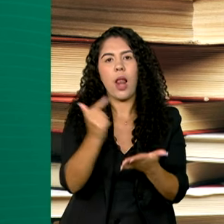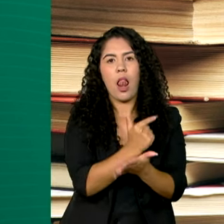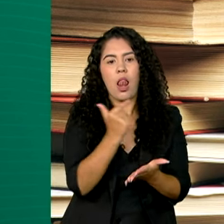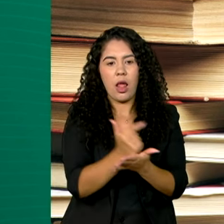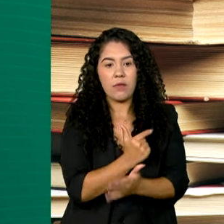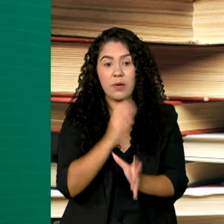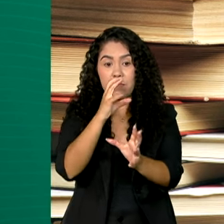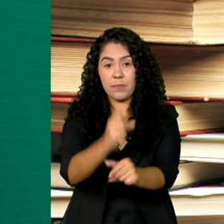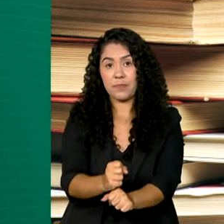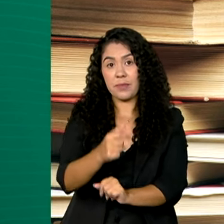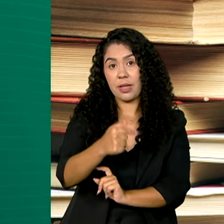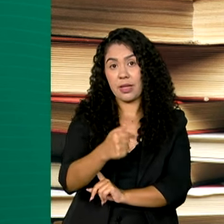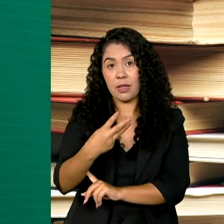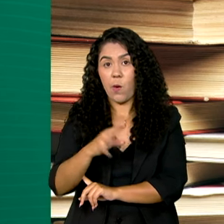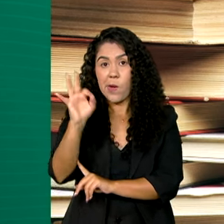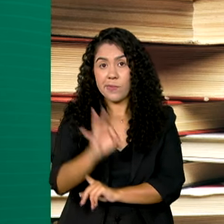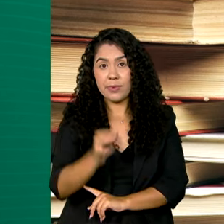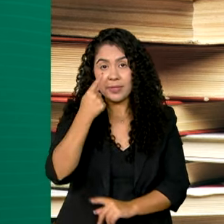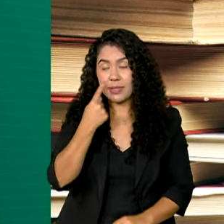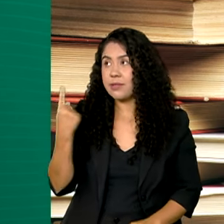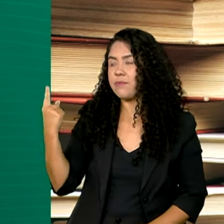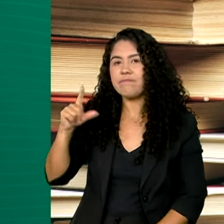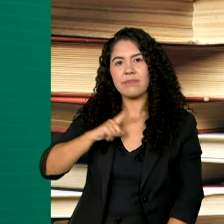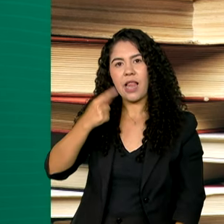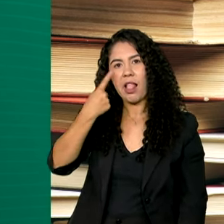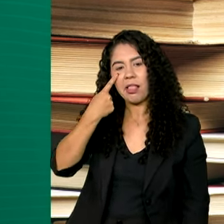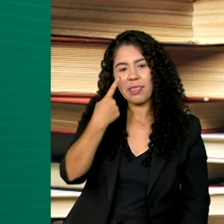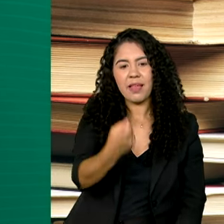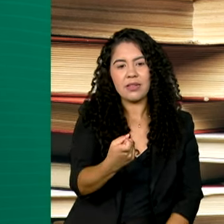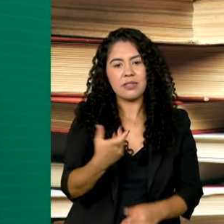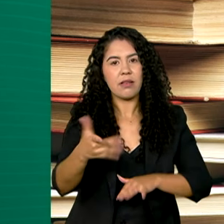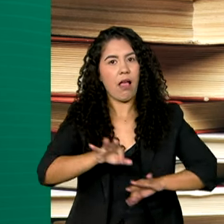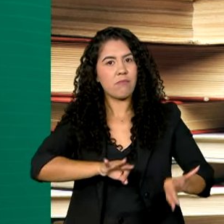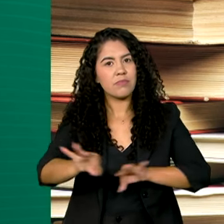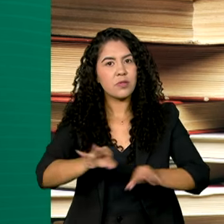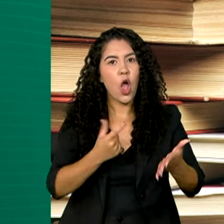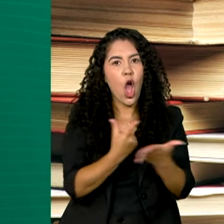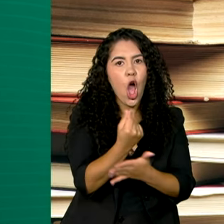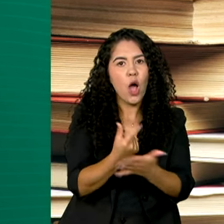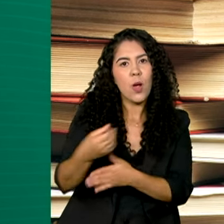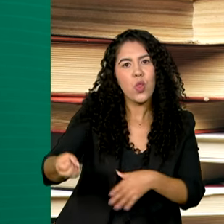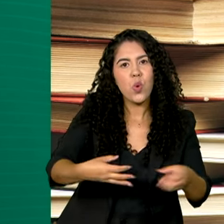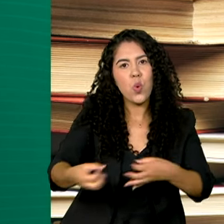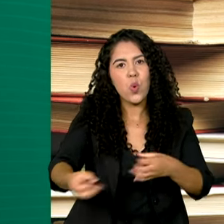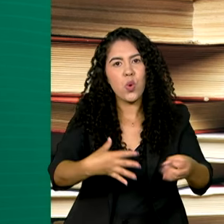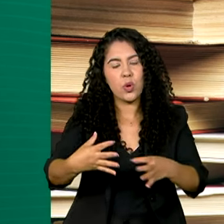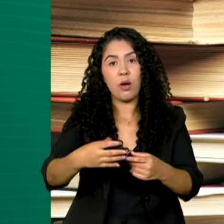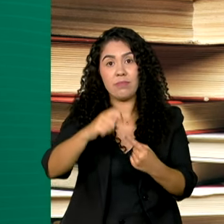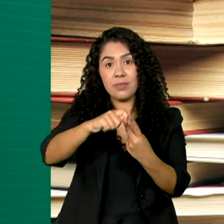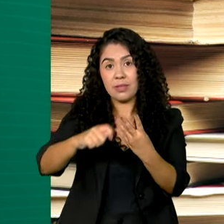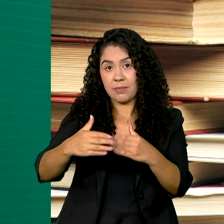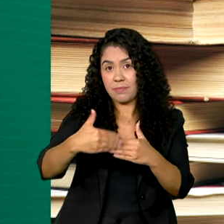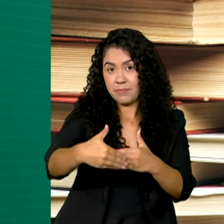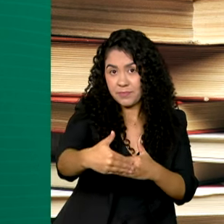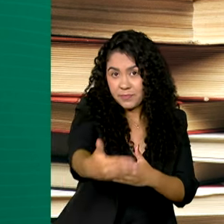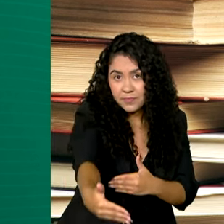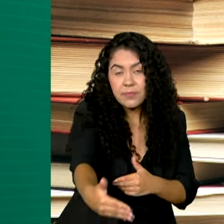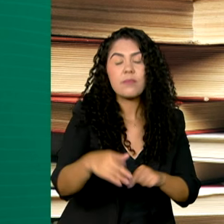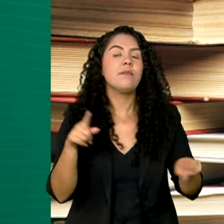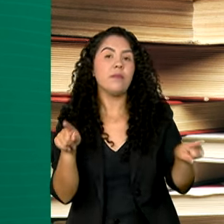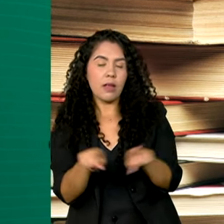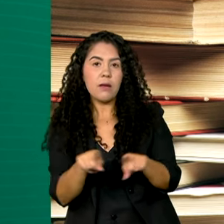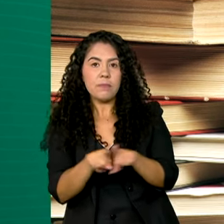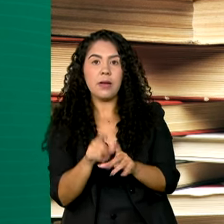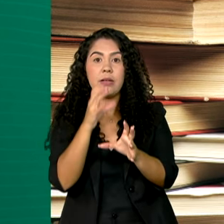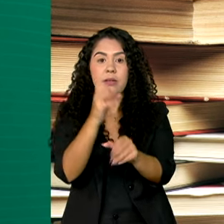74% manifestaram a intenção de realizar novas compras nos próximos três meses. Além disso,